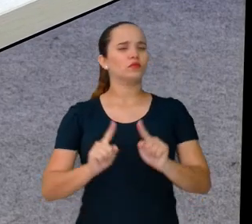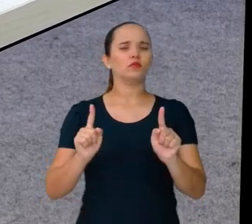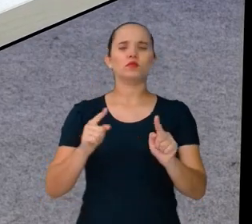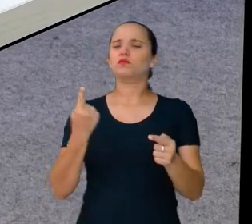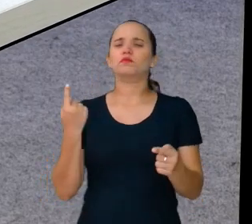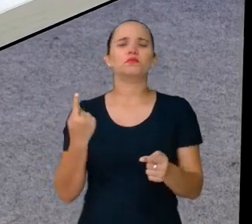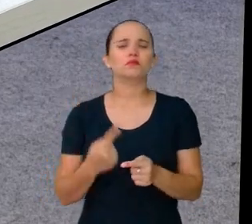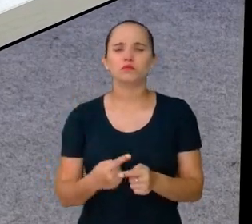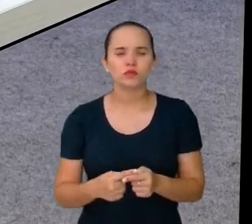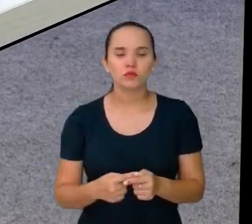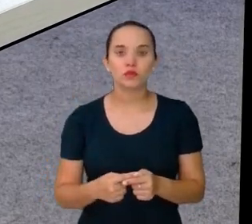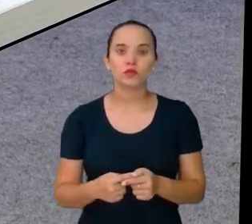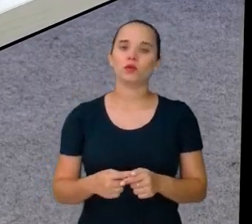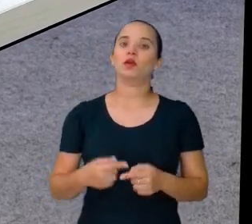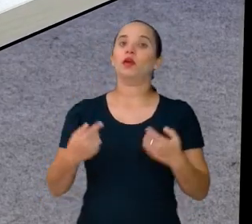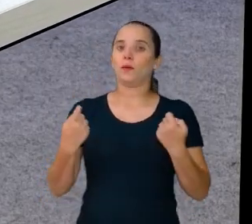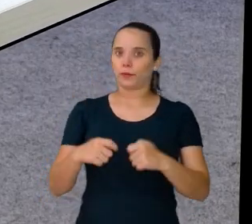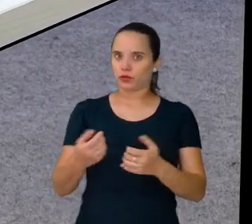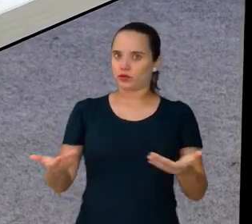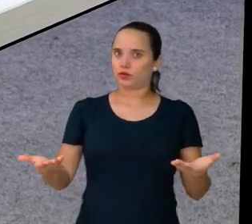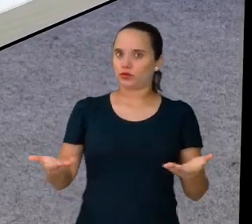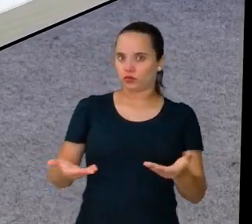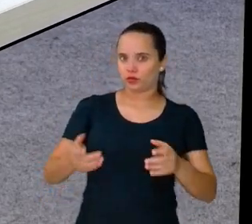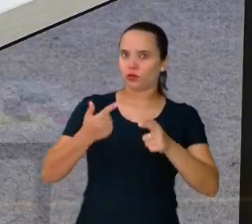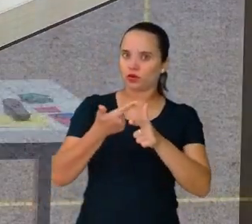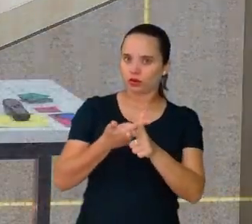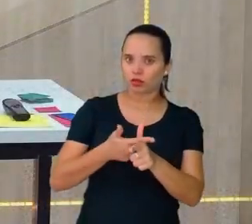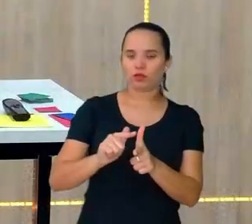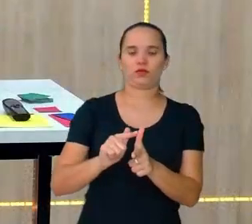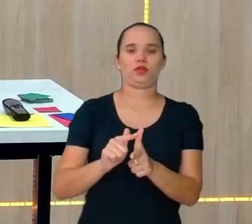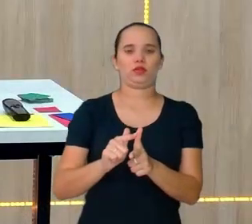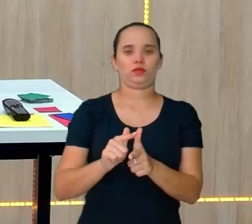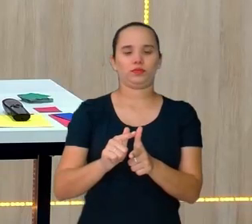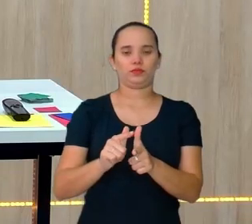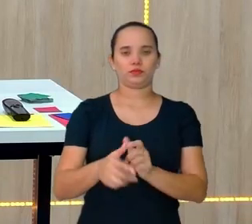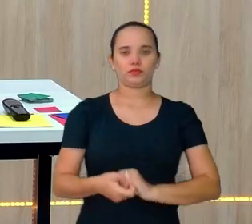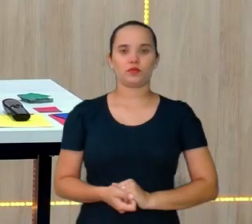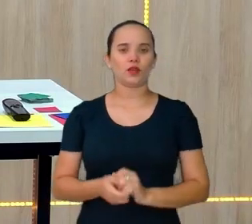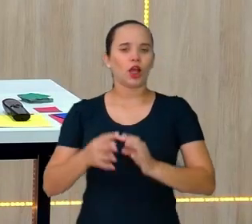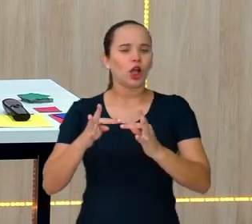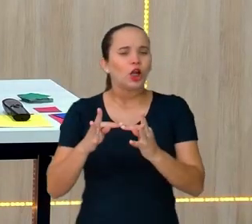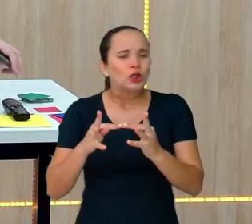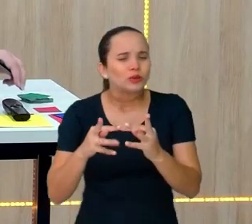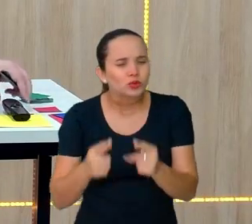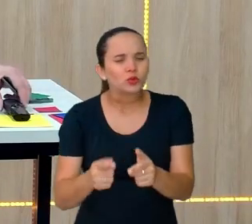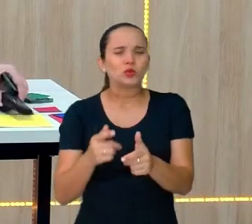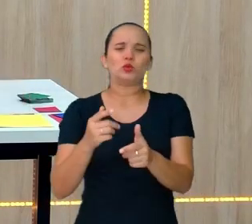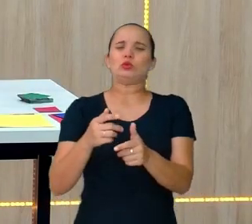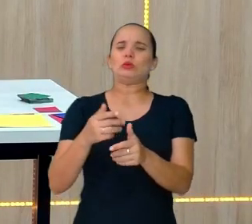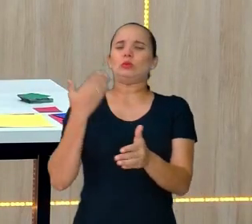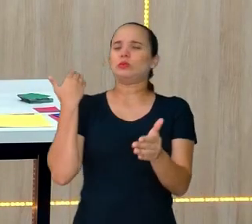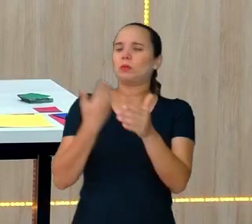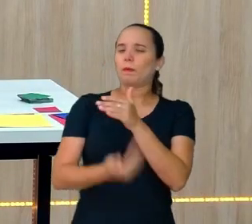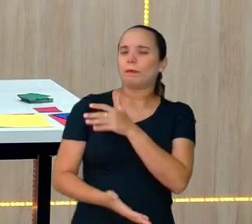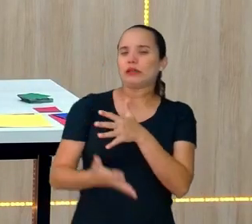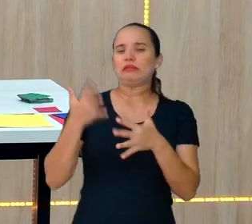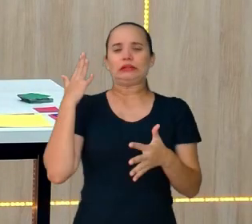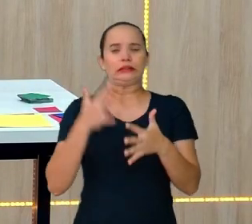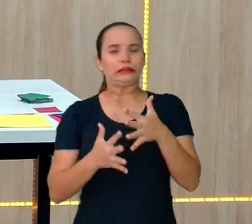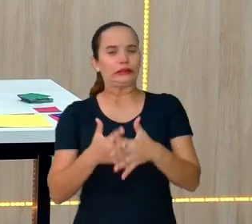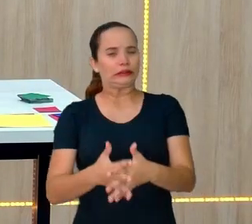Porque agora eu vou dividir. A divisão é uma coisa que todo mundo se atrapalha bastante. Vou usar aqui